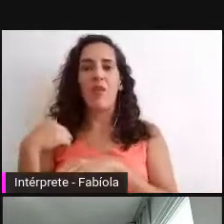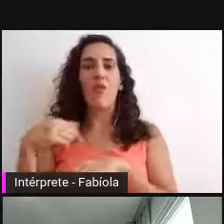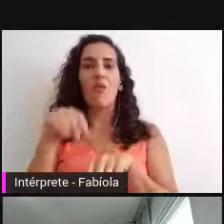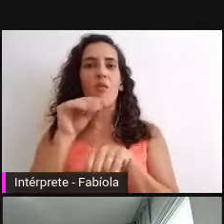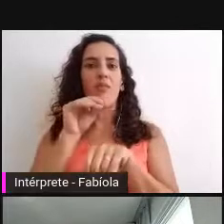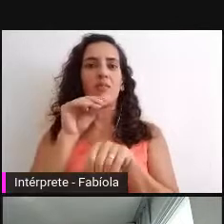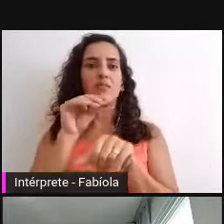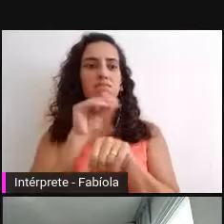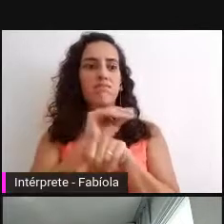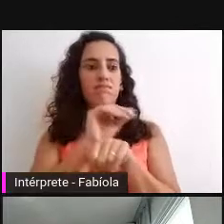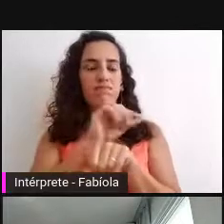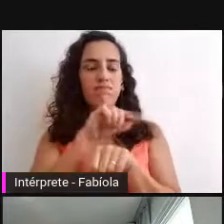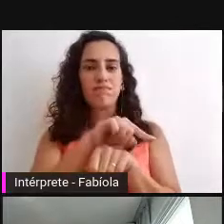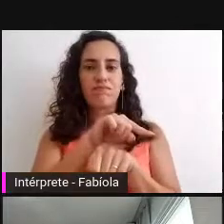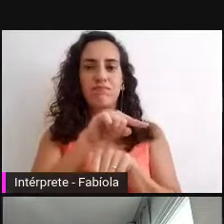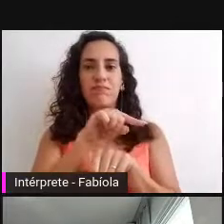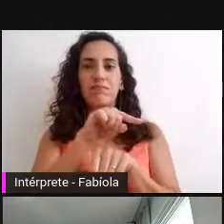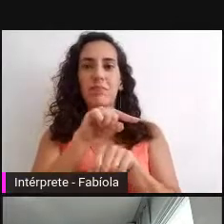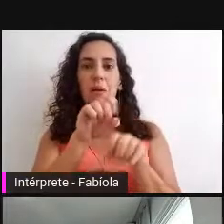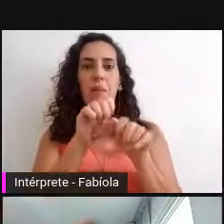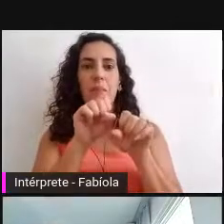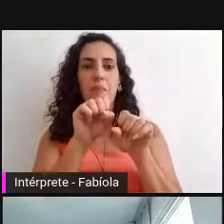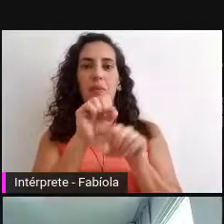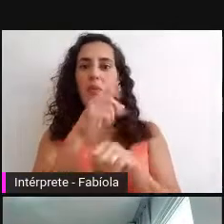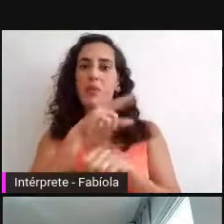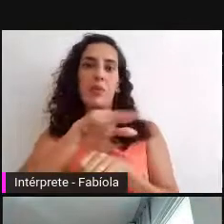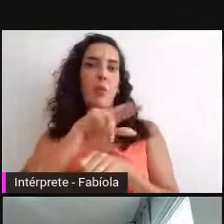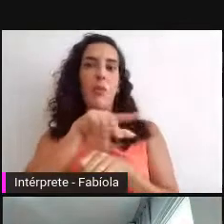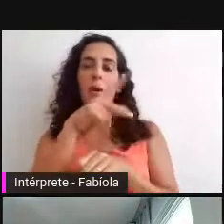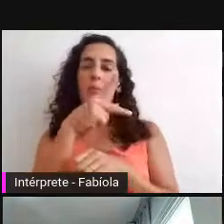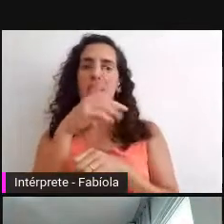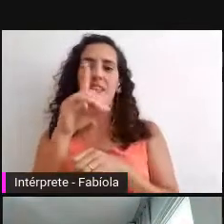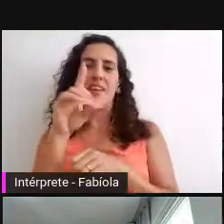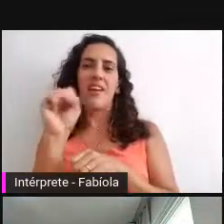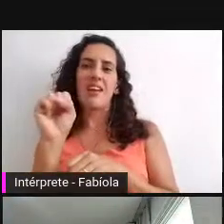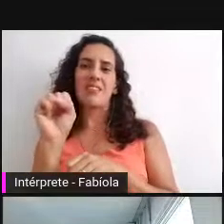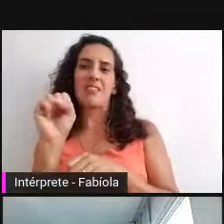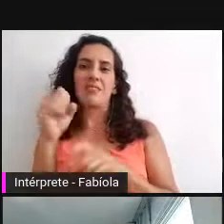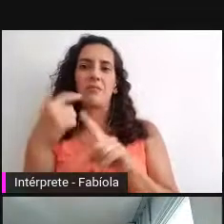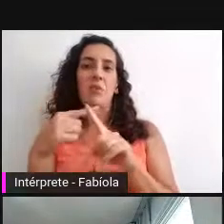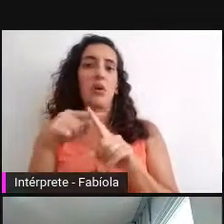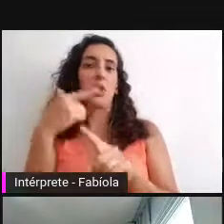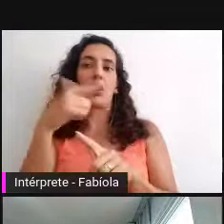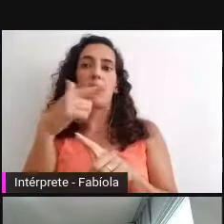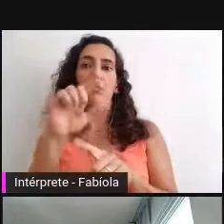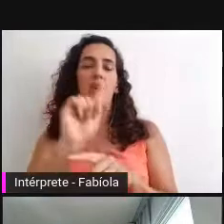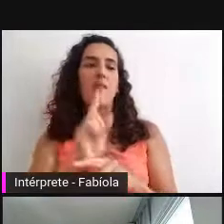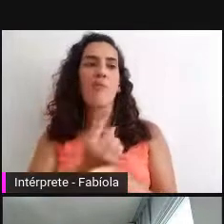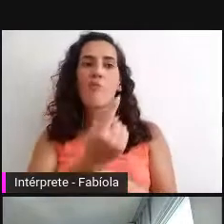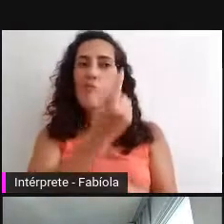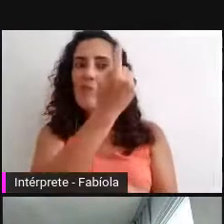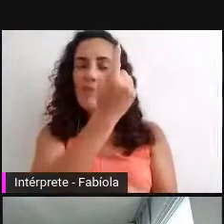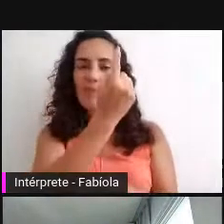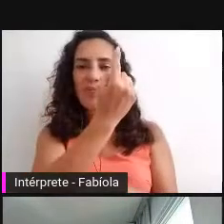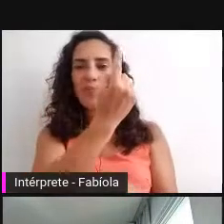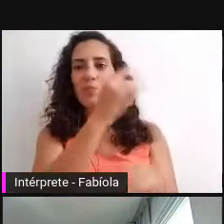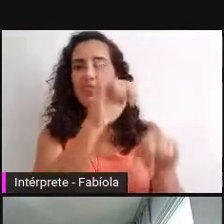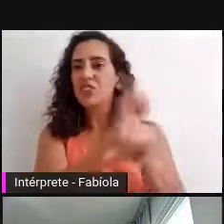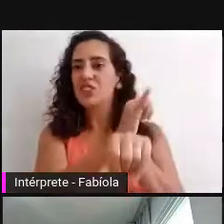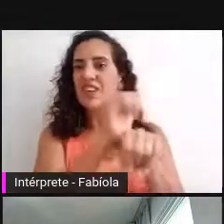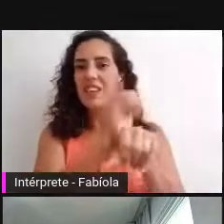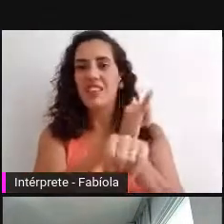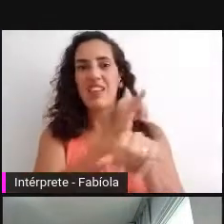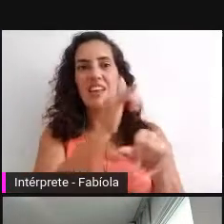digital que não é sistêmico, que não é feito por um ambiente, por um entorno digital orientado a